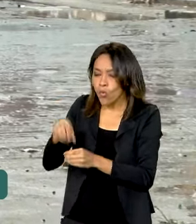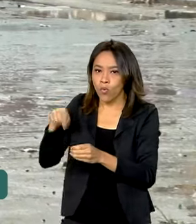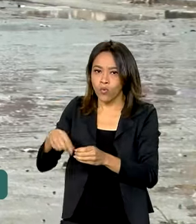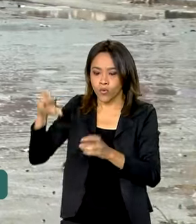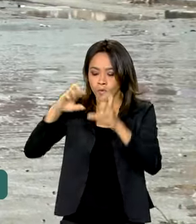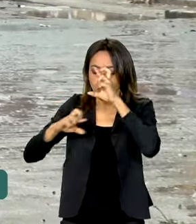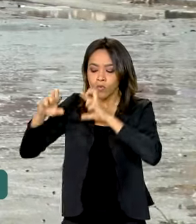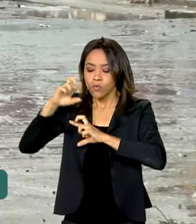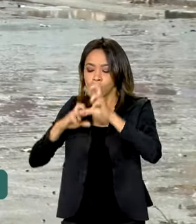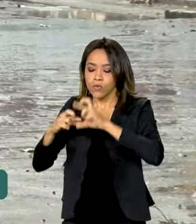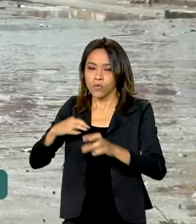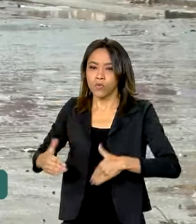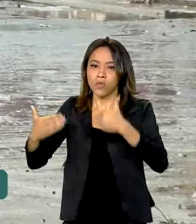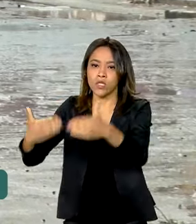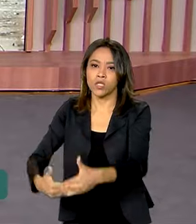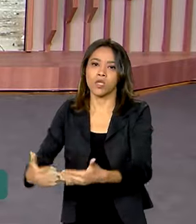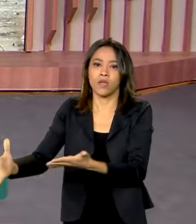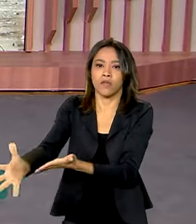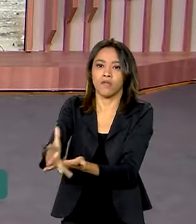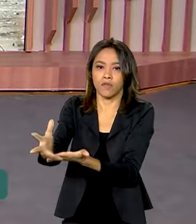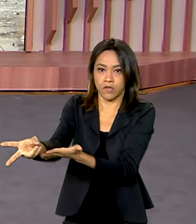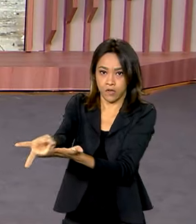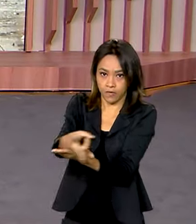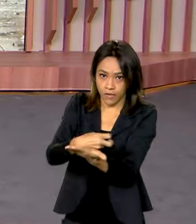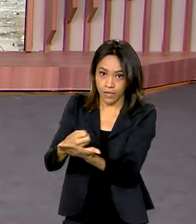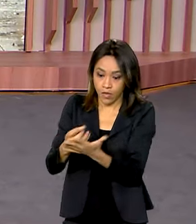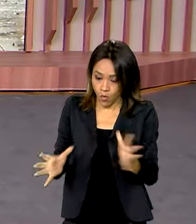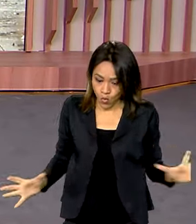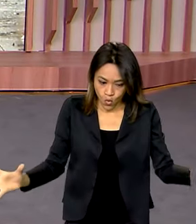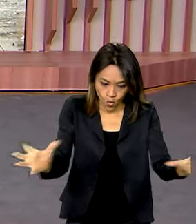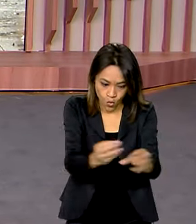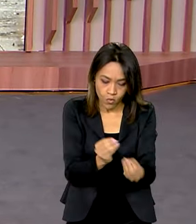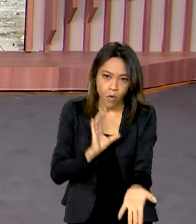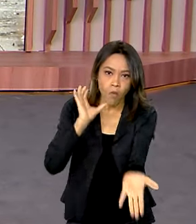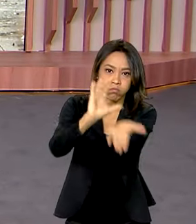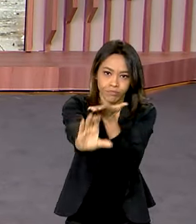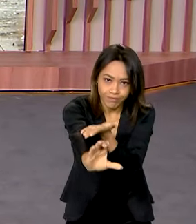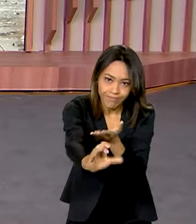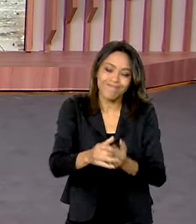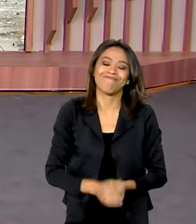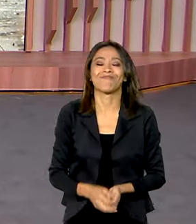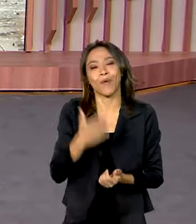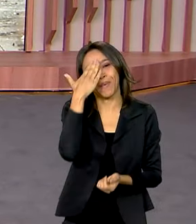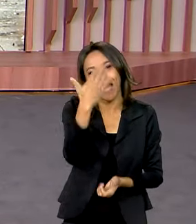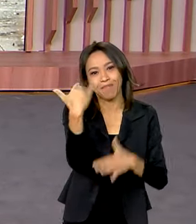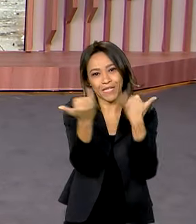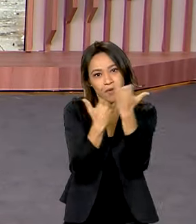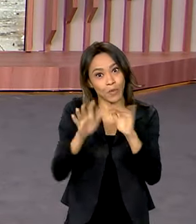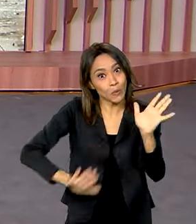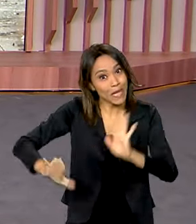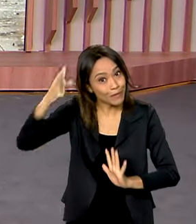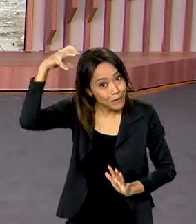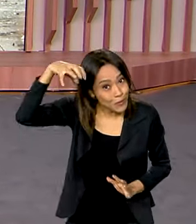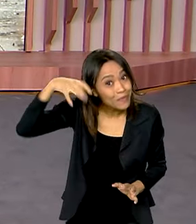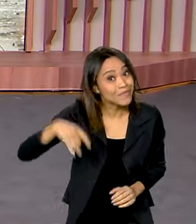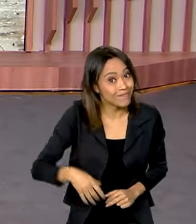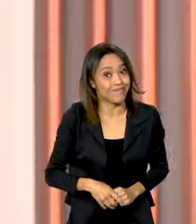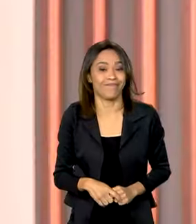Eu volto com você, Vanessa. Obrigada, Luciana, pelas informações, bom trabalho, cuidado aí com essa chuva, hein?